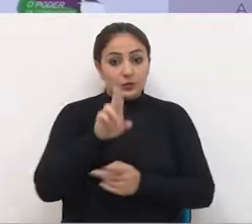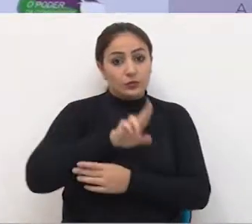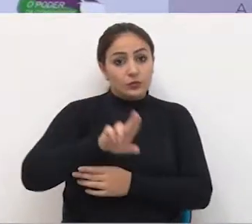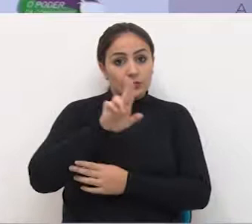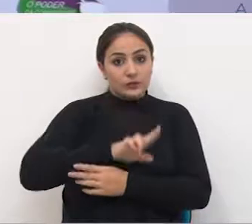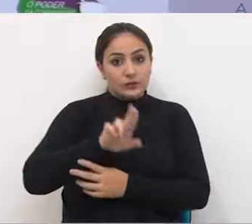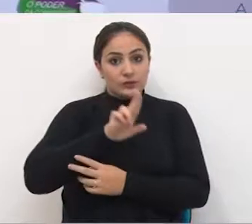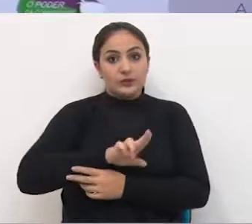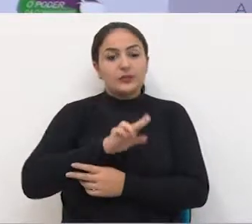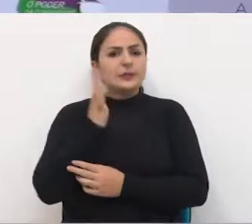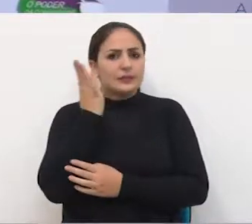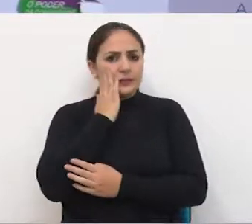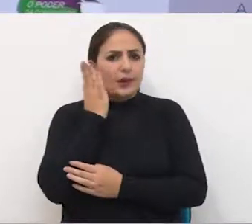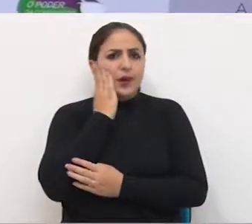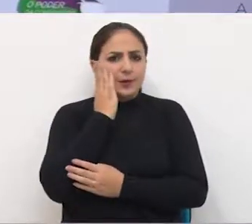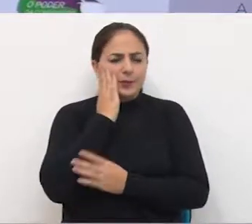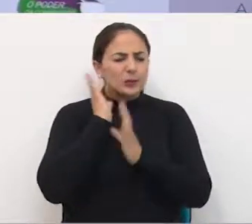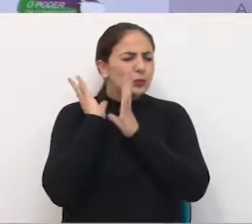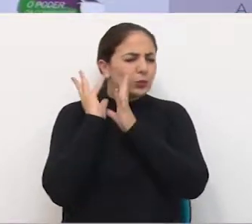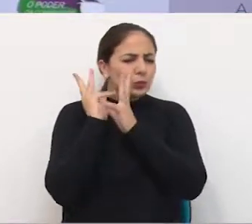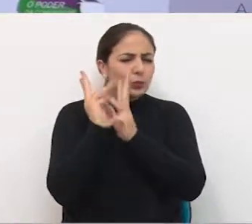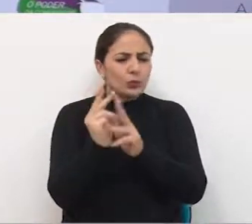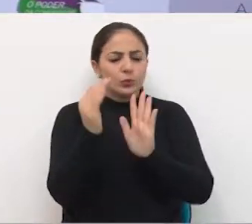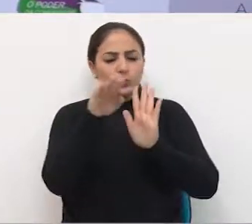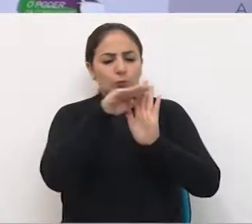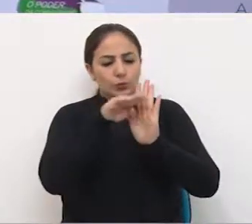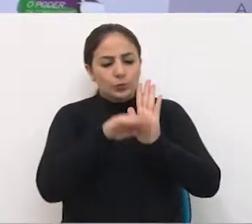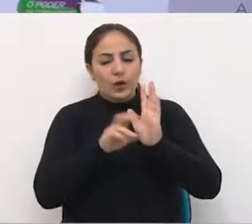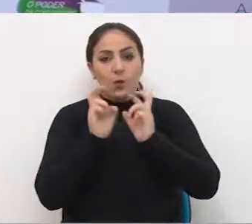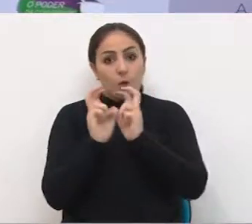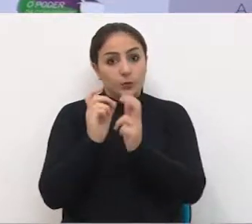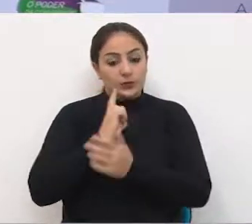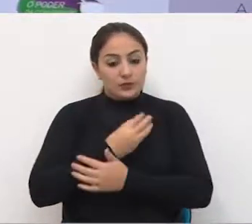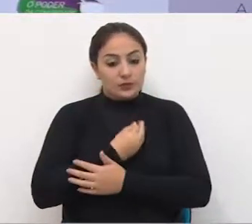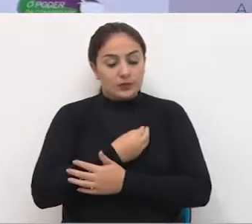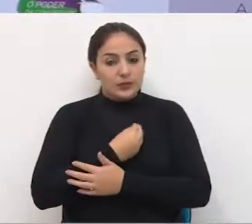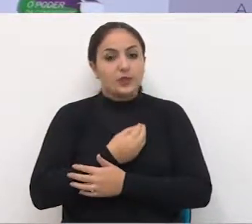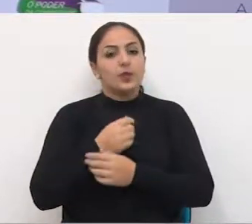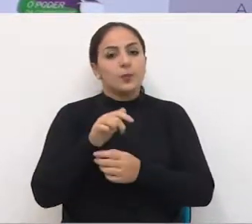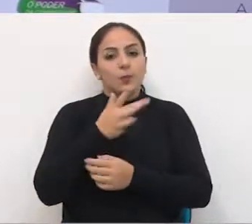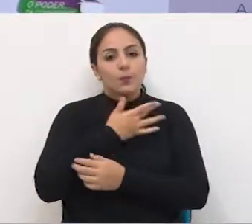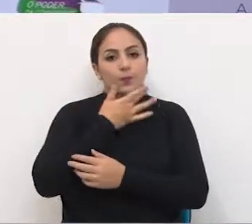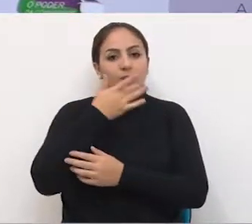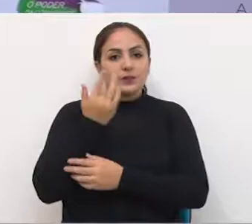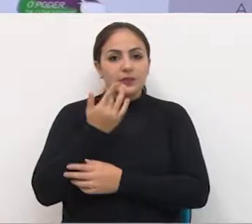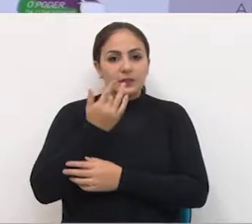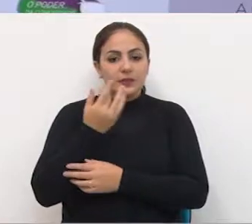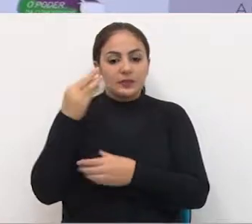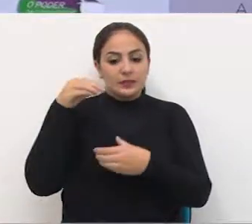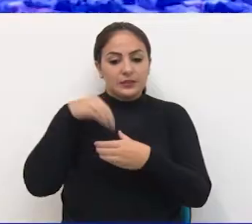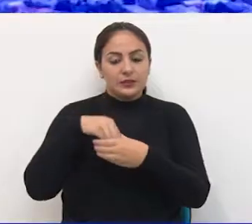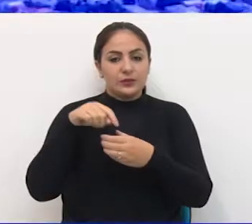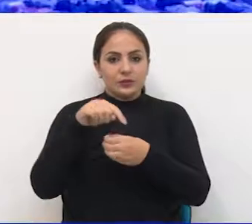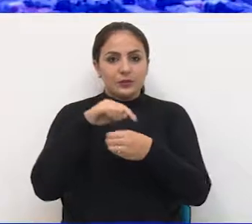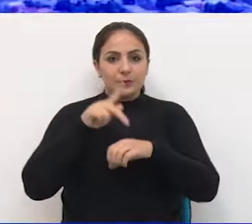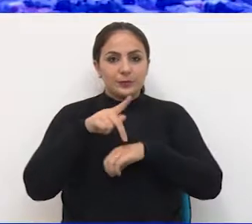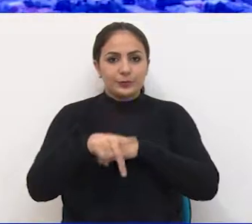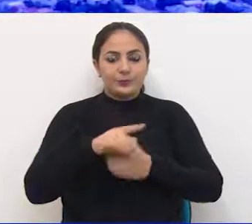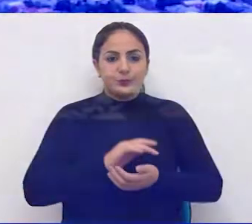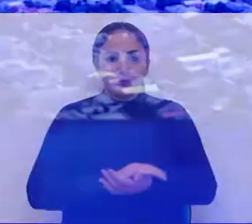utilizar o transporte público saibam todos os trajetos que o ônibus irá fazer, de modo a poder, claro, facilitar a locomoção dentro da cidade de Passo Fundo.